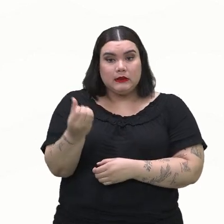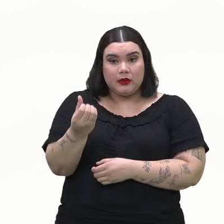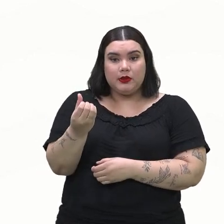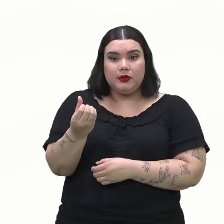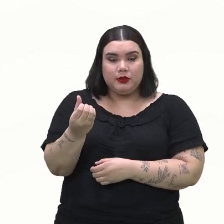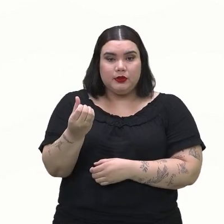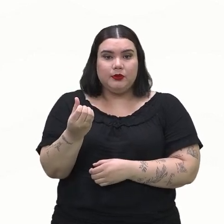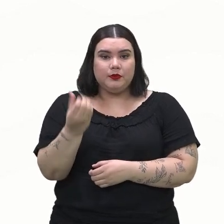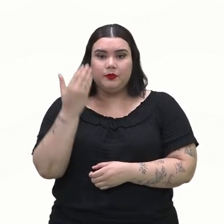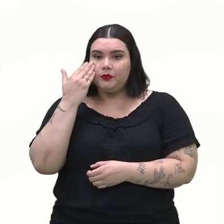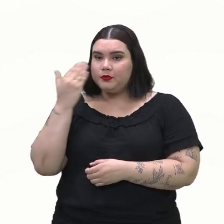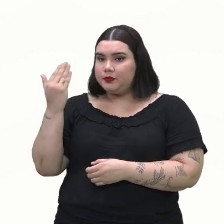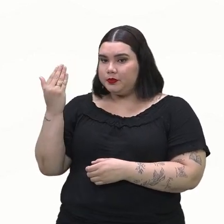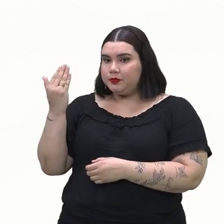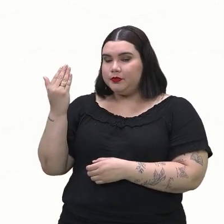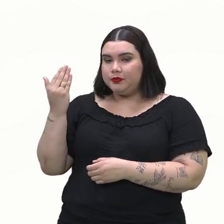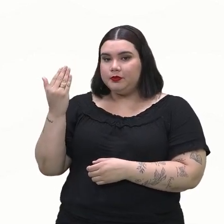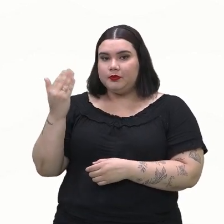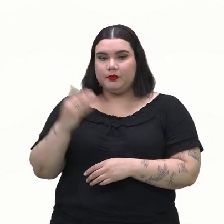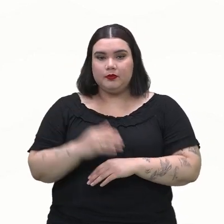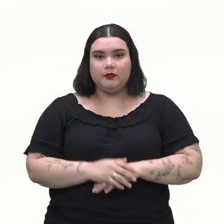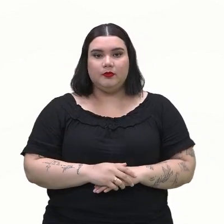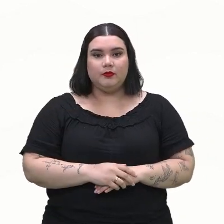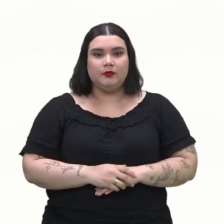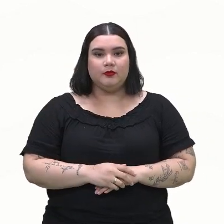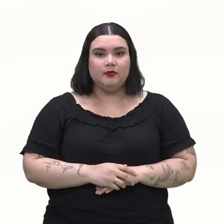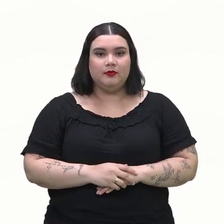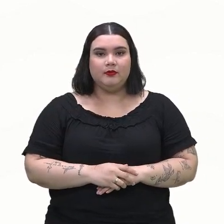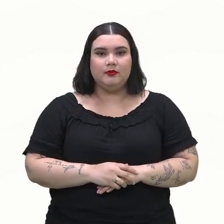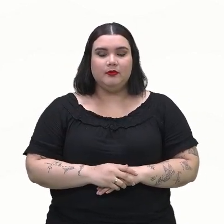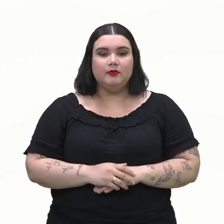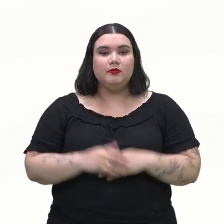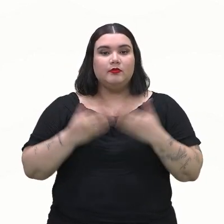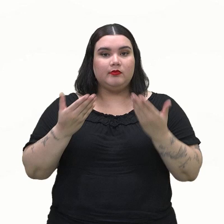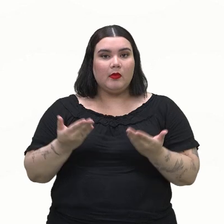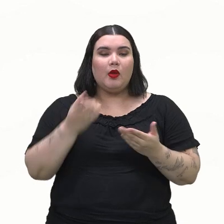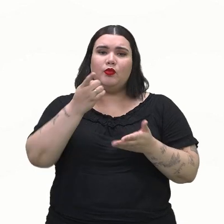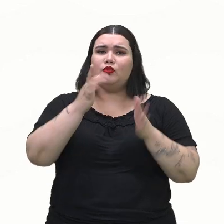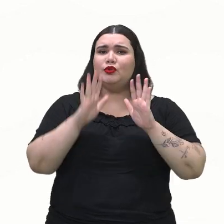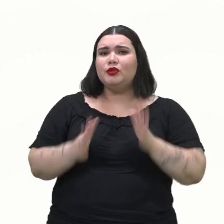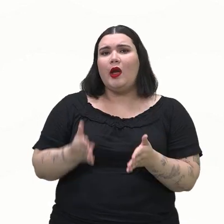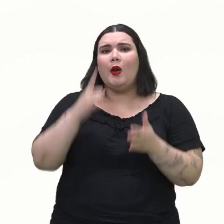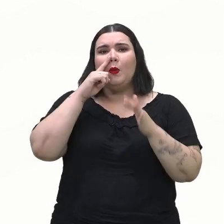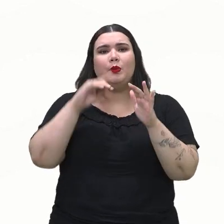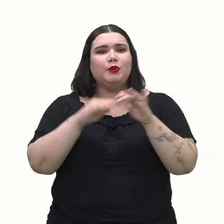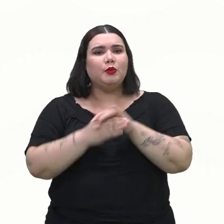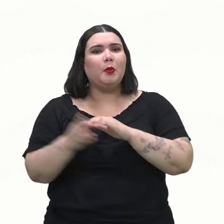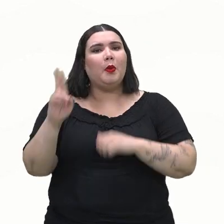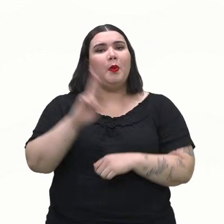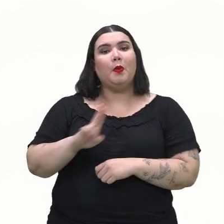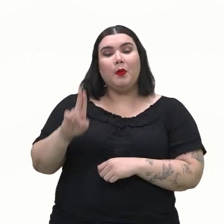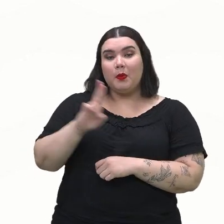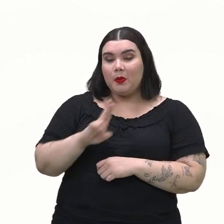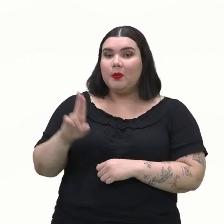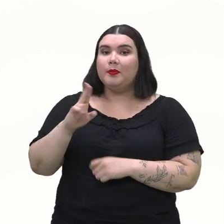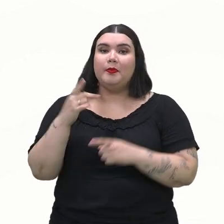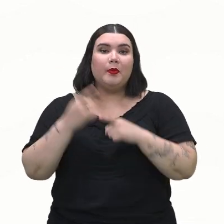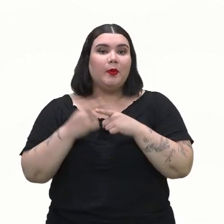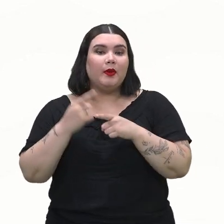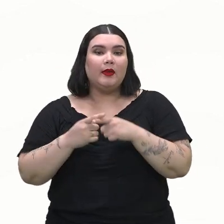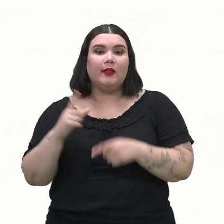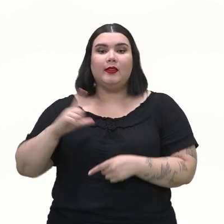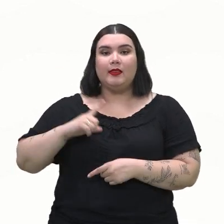em verde. O que é o dado comum? É o dado que você está acostumado a ver, pois ele possui